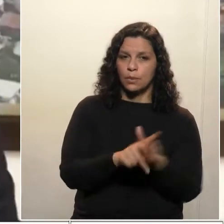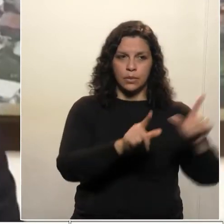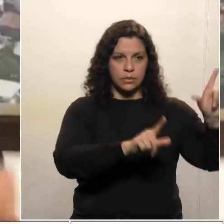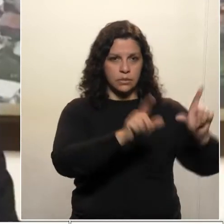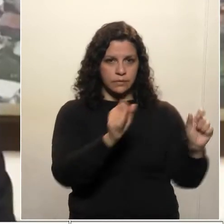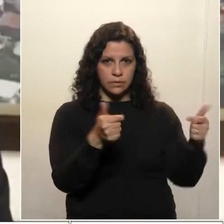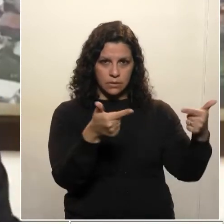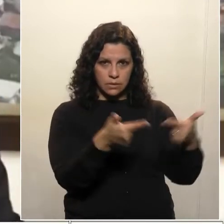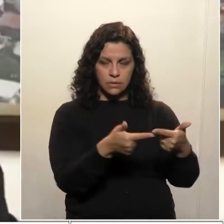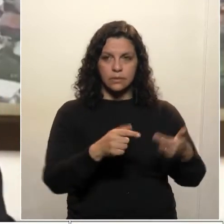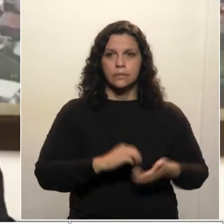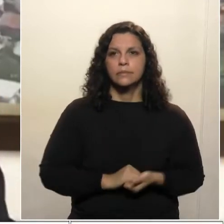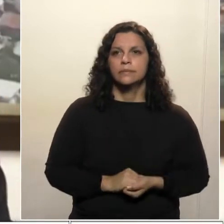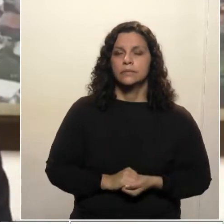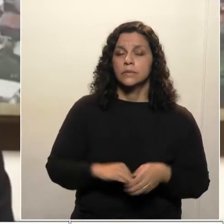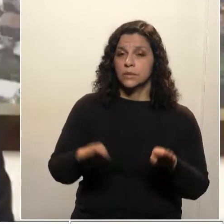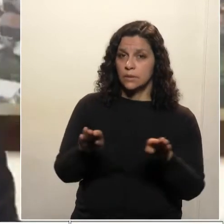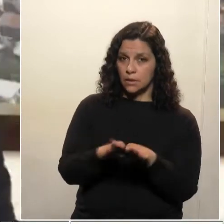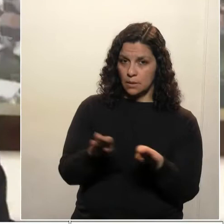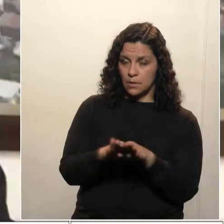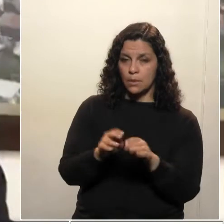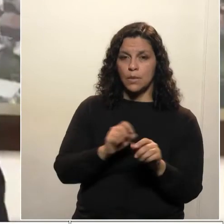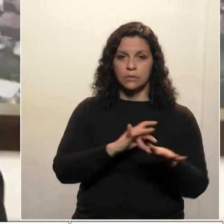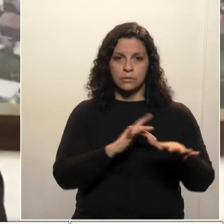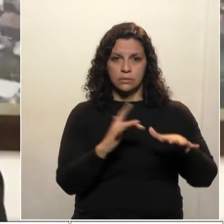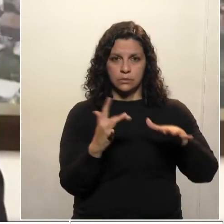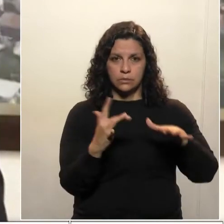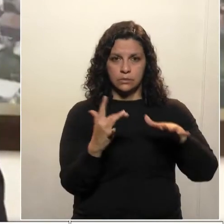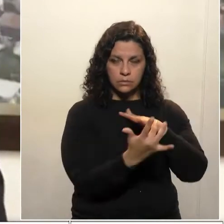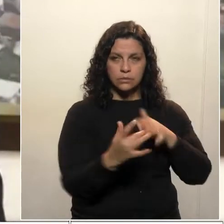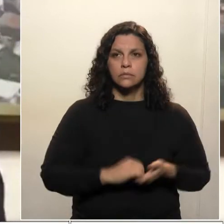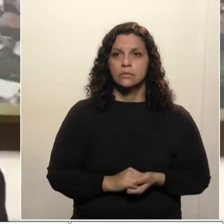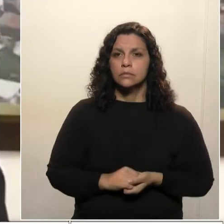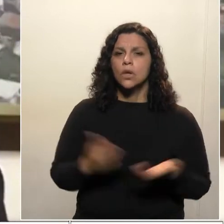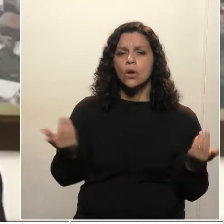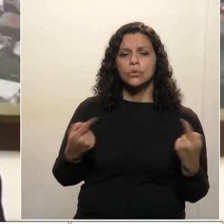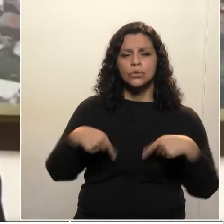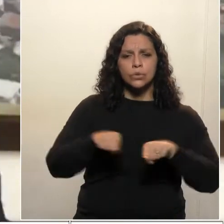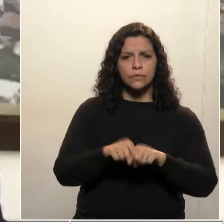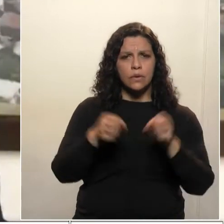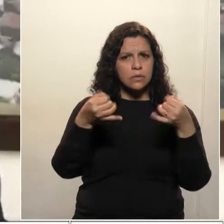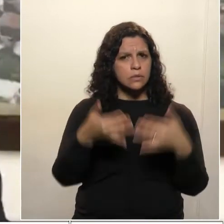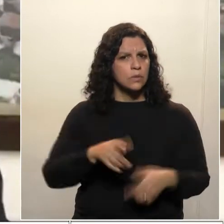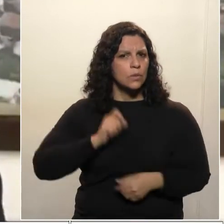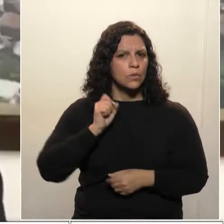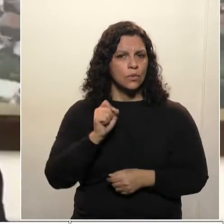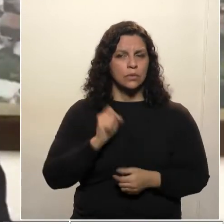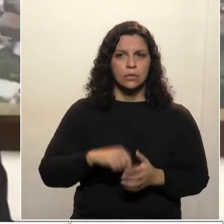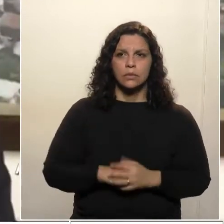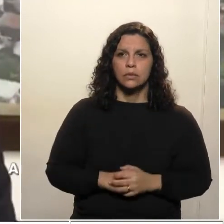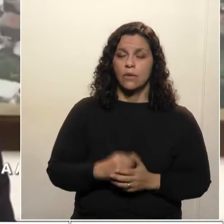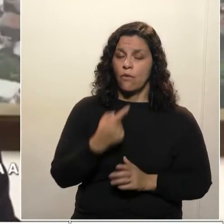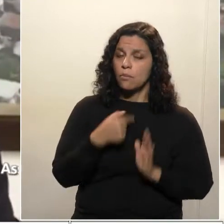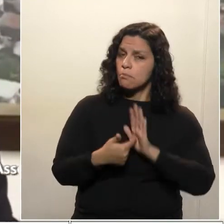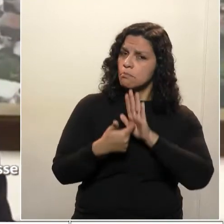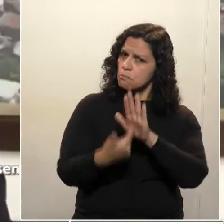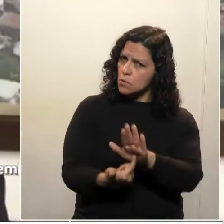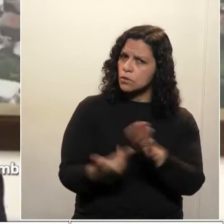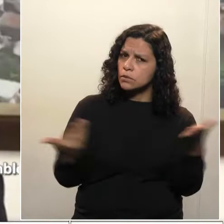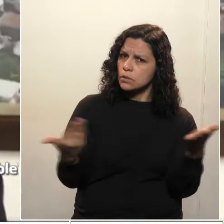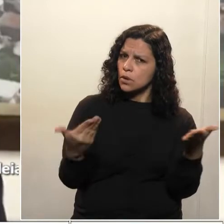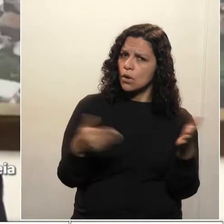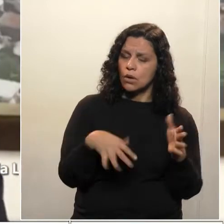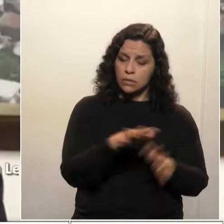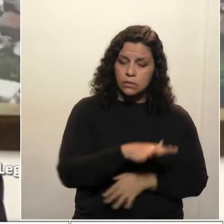Assembleia e também através das redes sociais. Vou novamente fazer uma manifestação neste